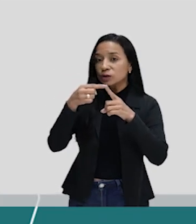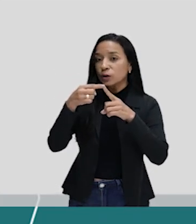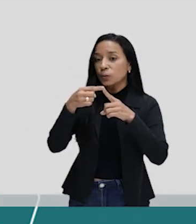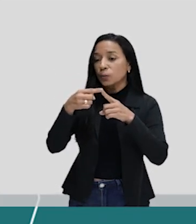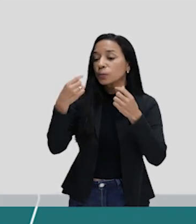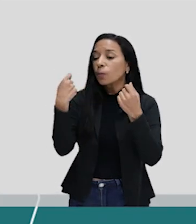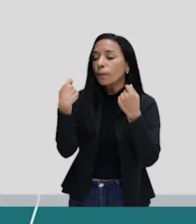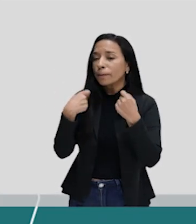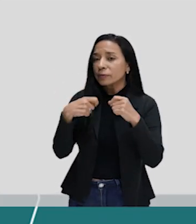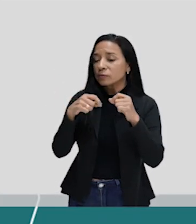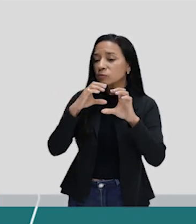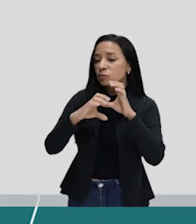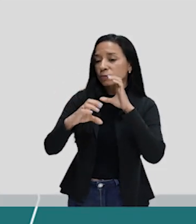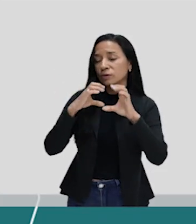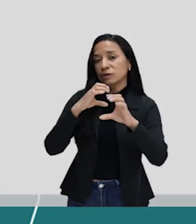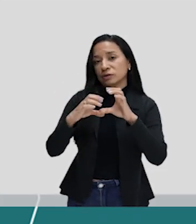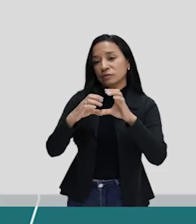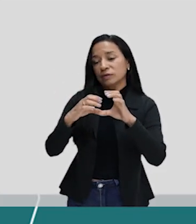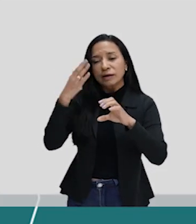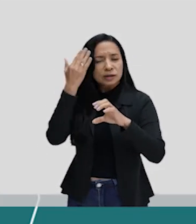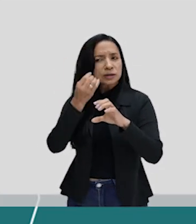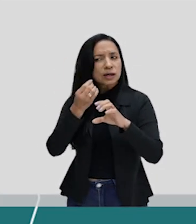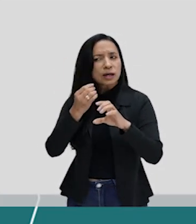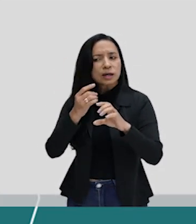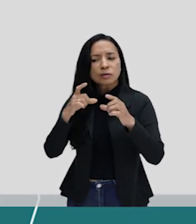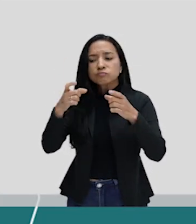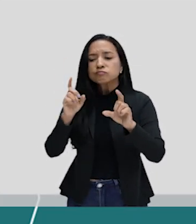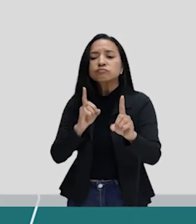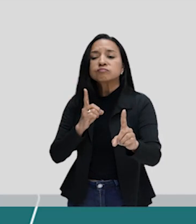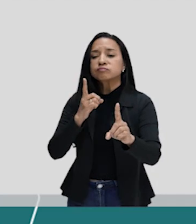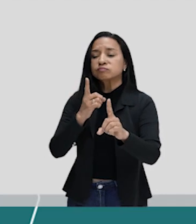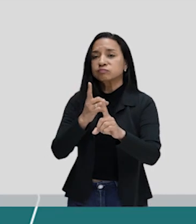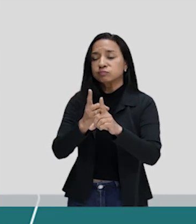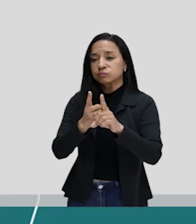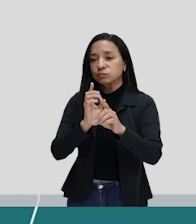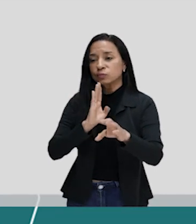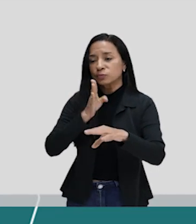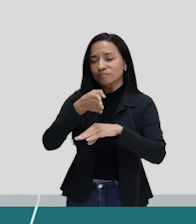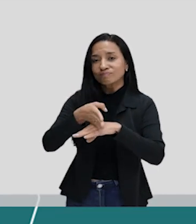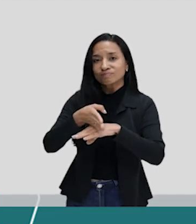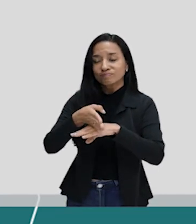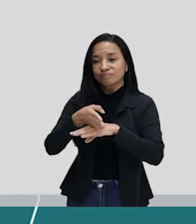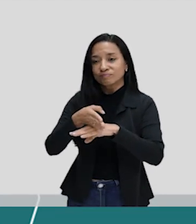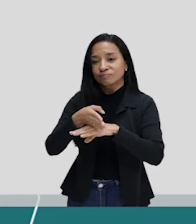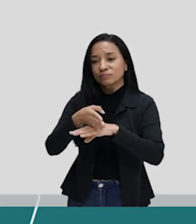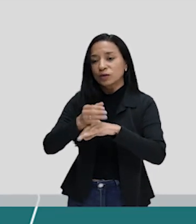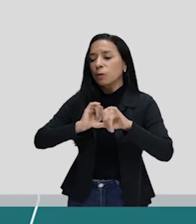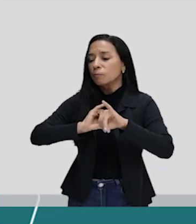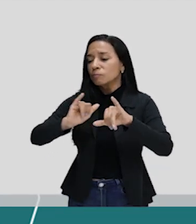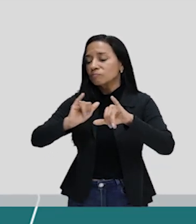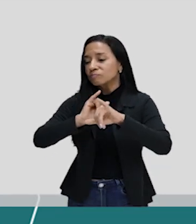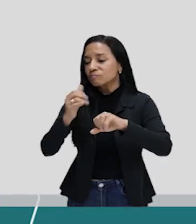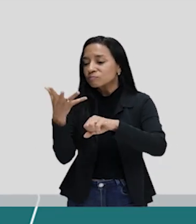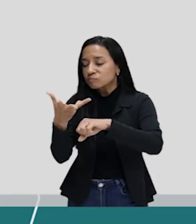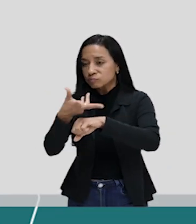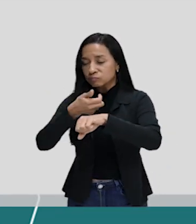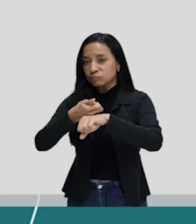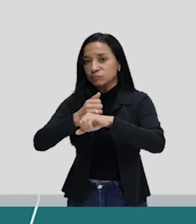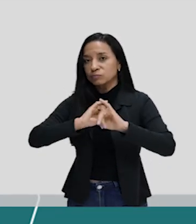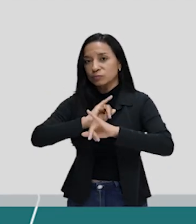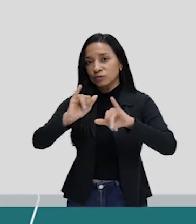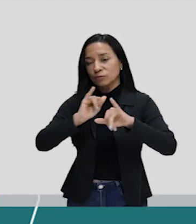comunicativa, eu sei onde eu quero chegar, para persuadir, para convencer, para informar, certo? Para